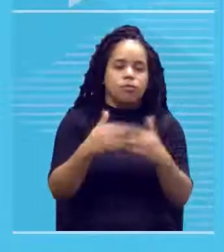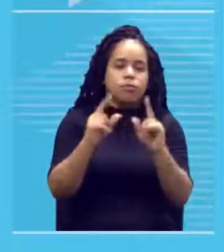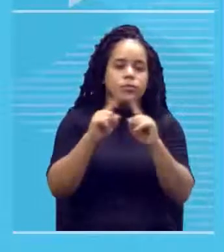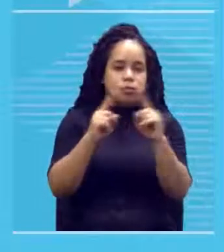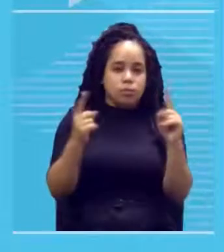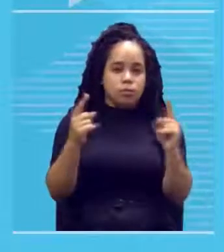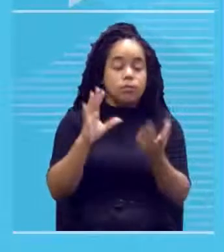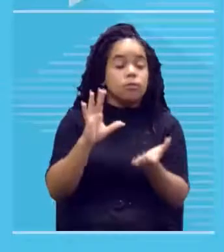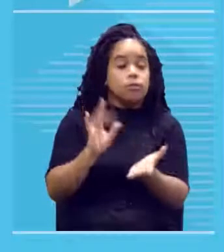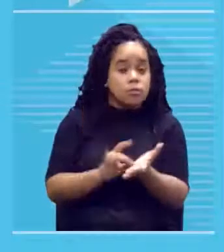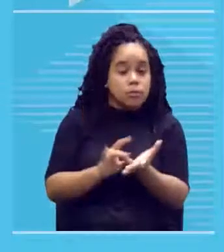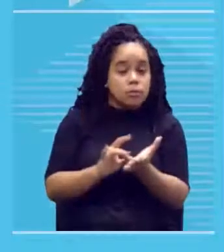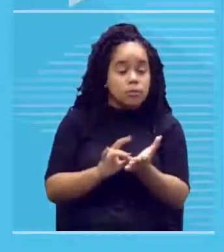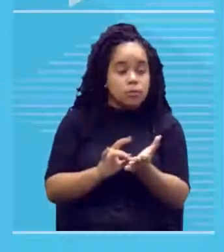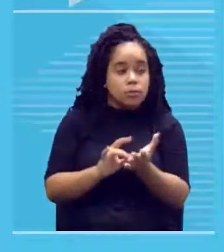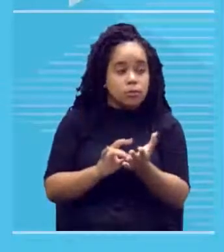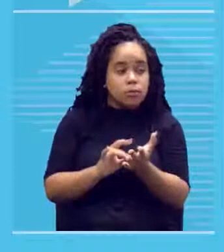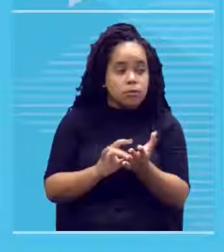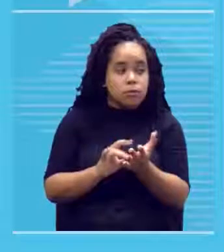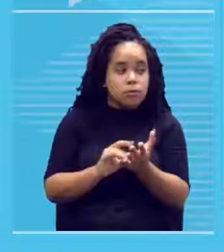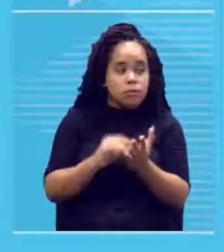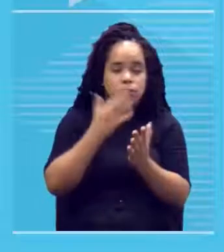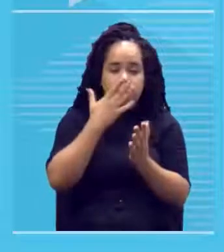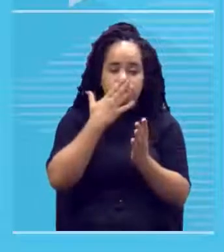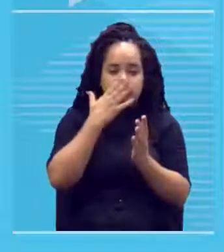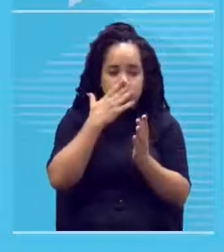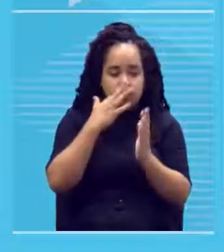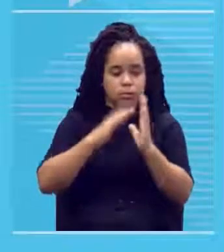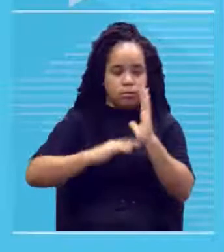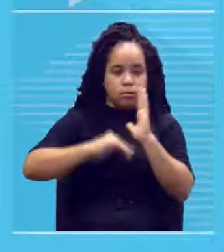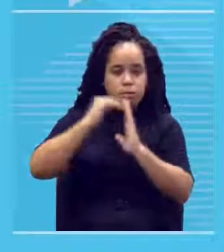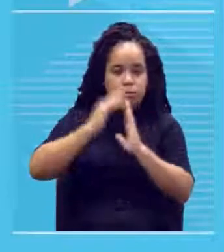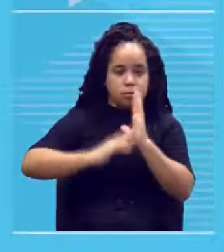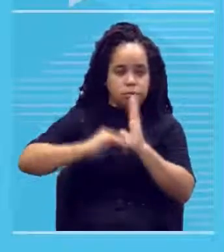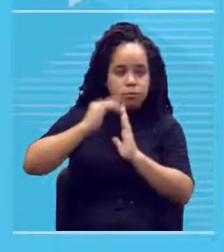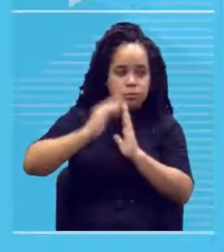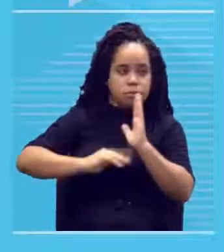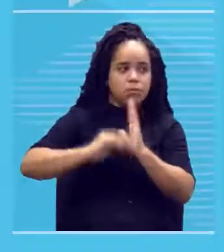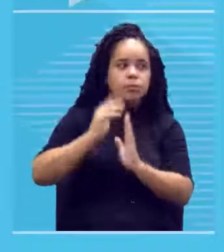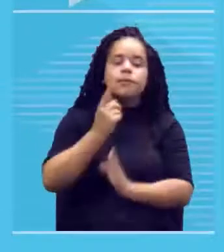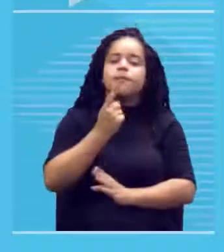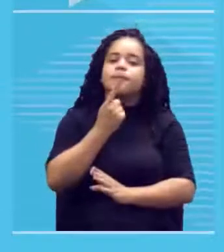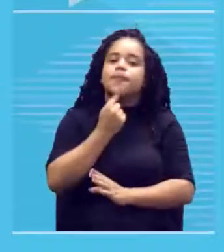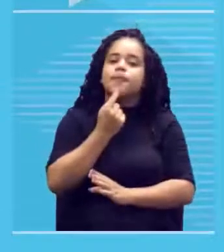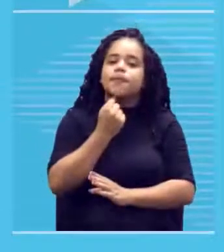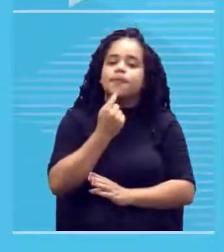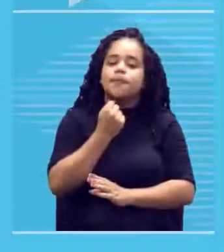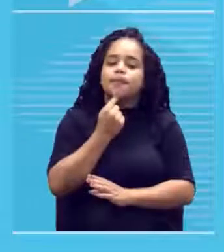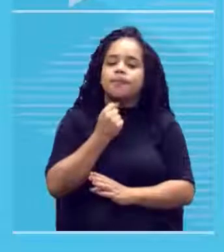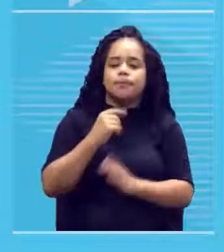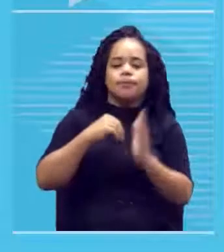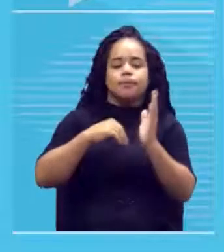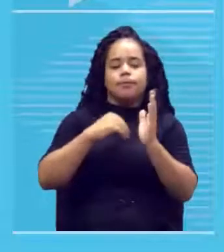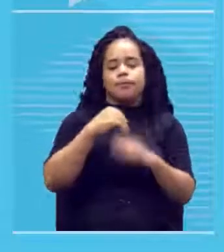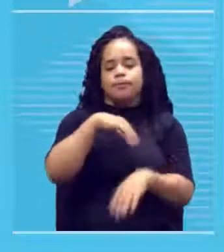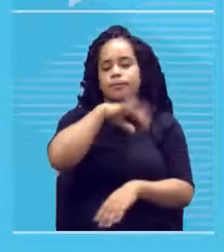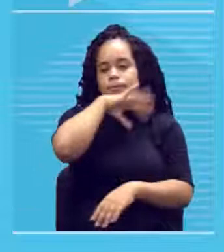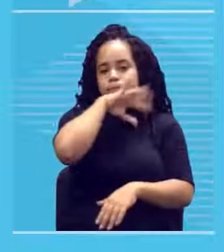na verdade, pintar com sangue de animal e